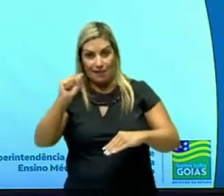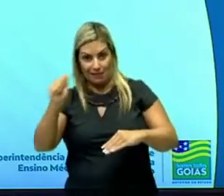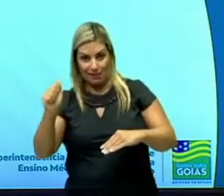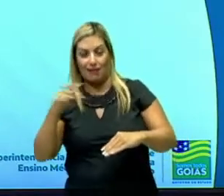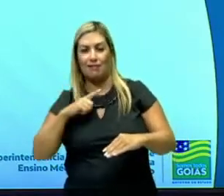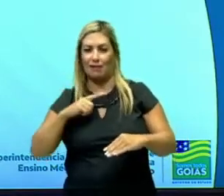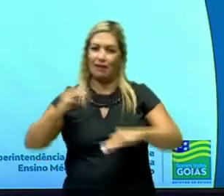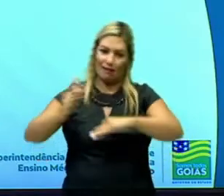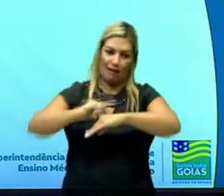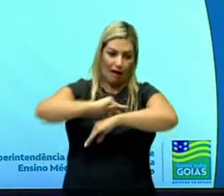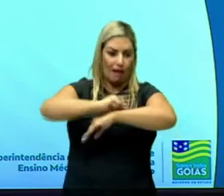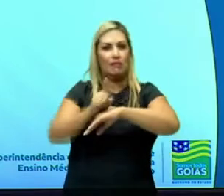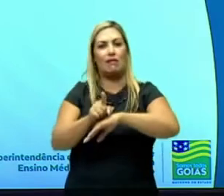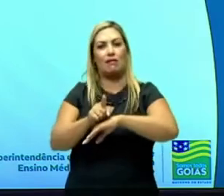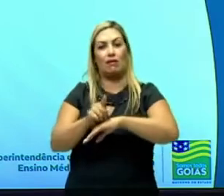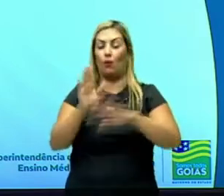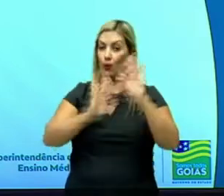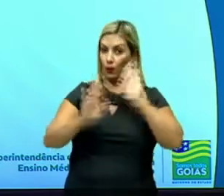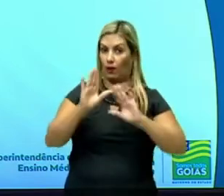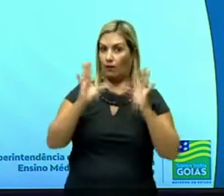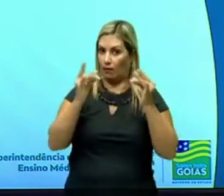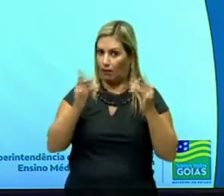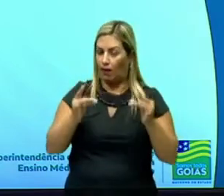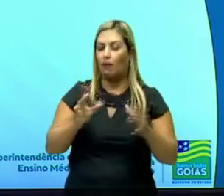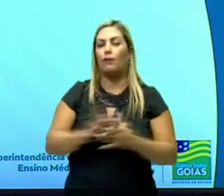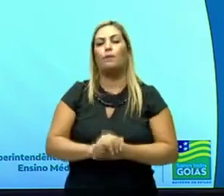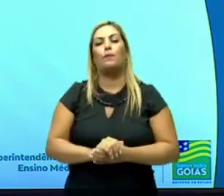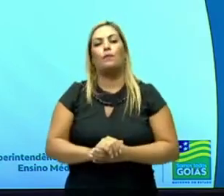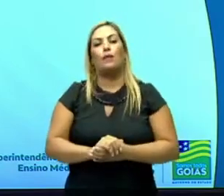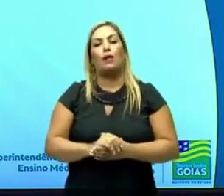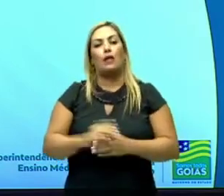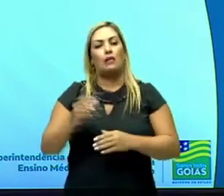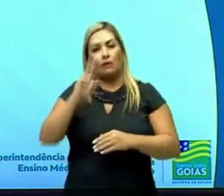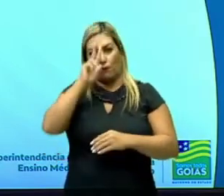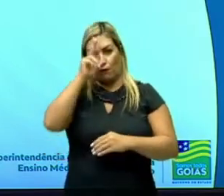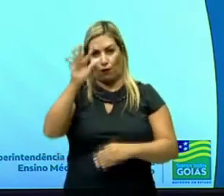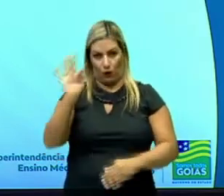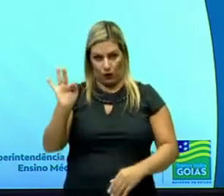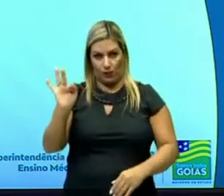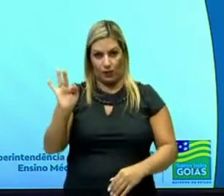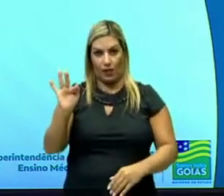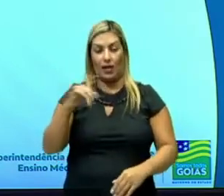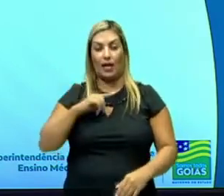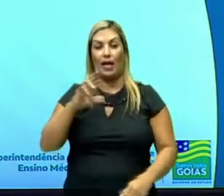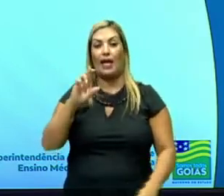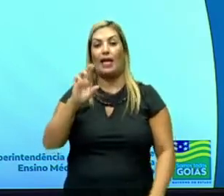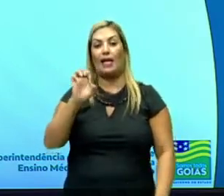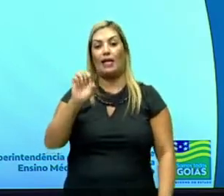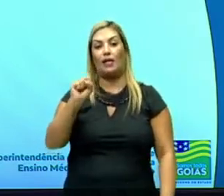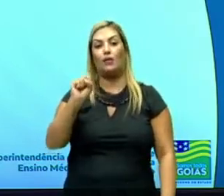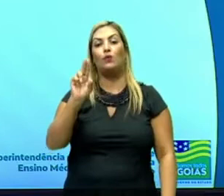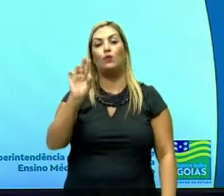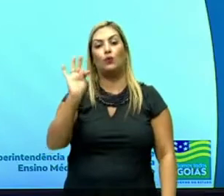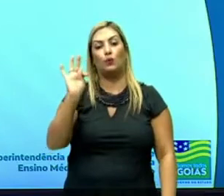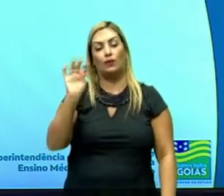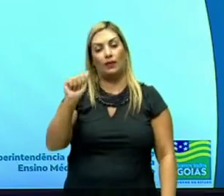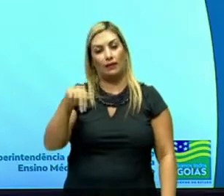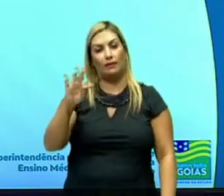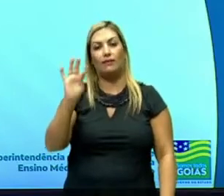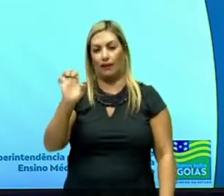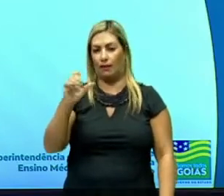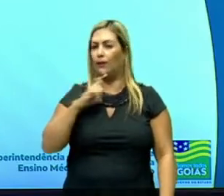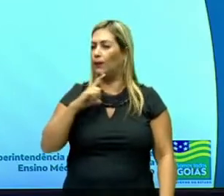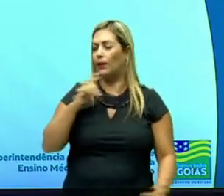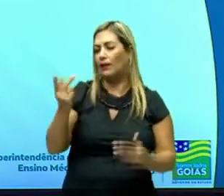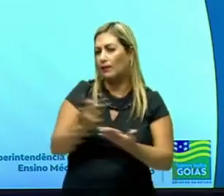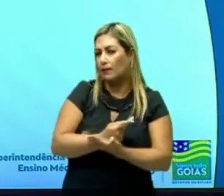vou ter uma aceleração. Cuidado, um detalhe, essa força é uma força resultante, beleza? O que isso